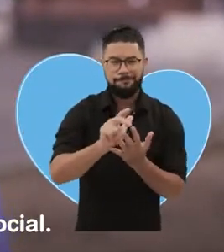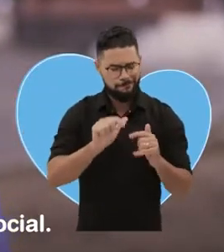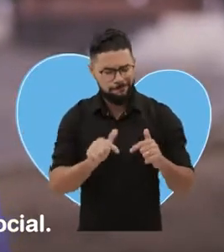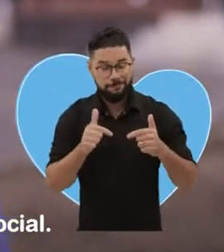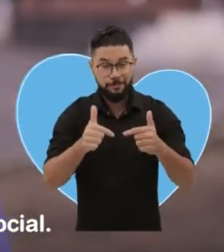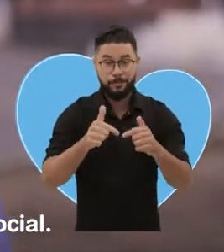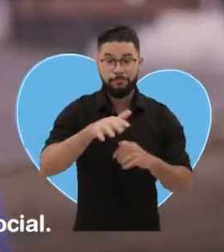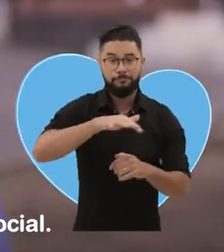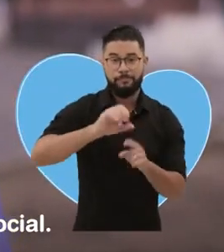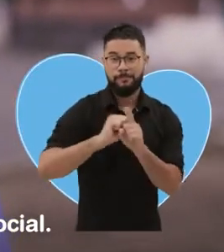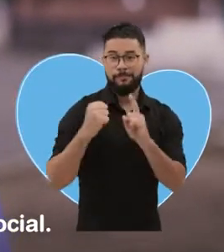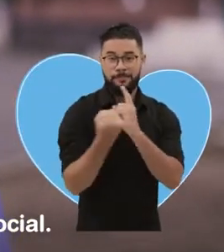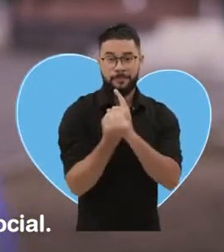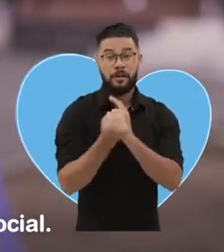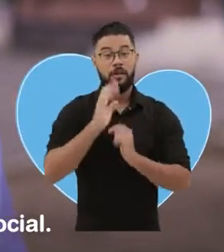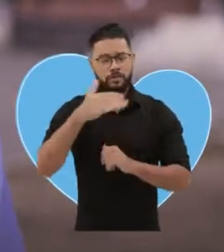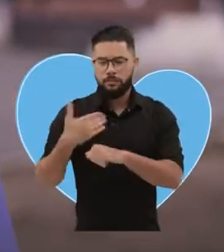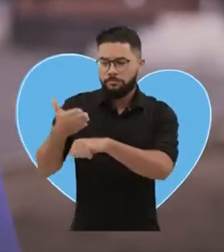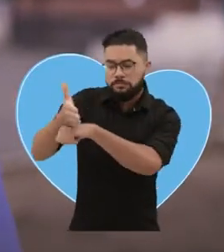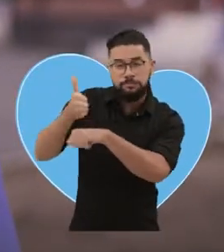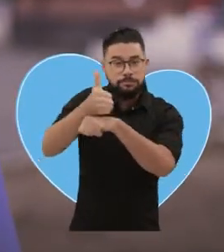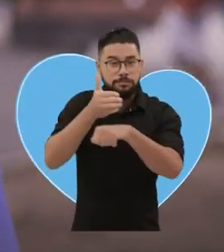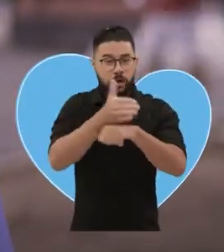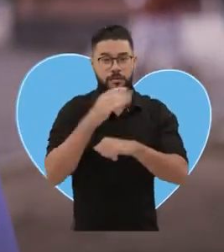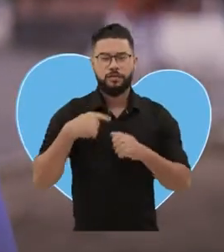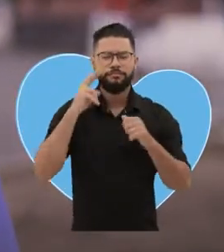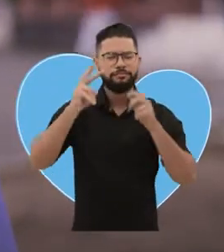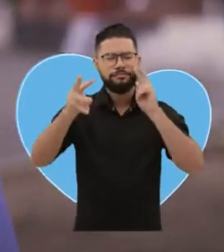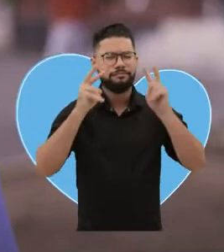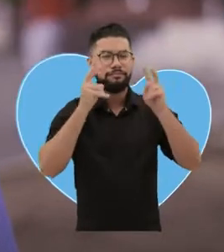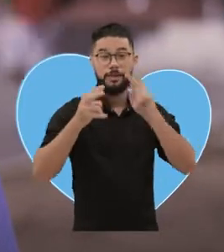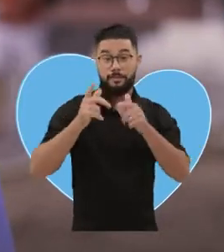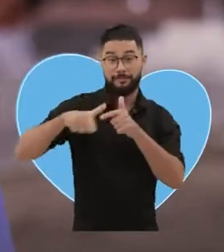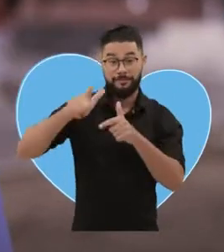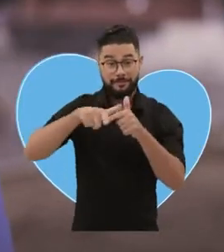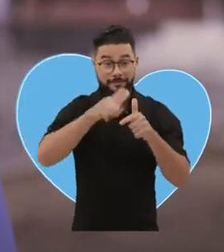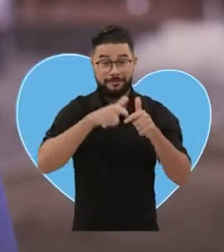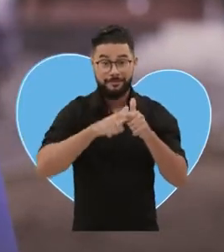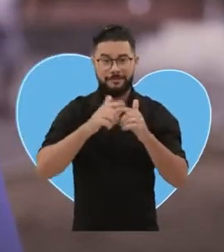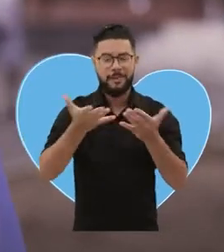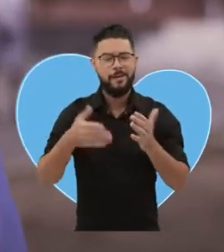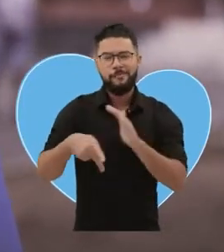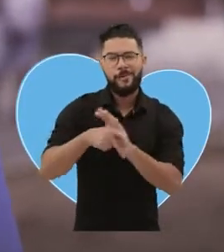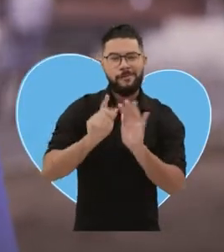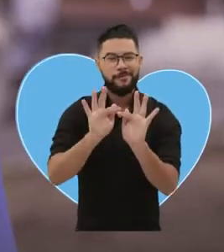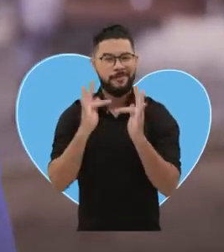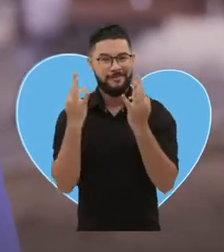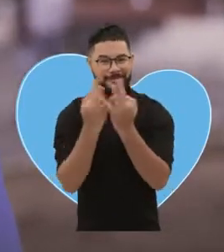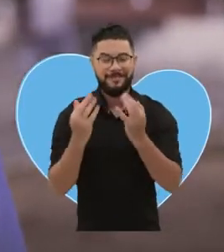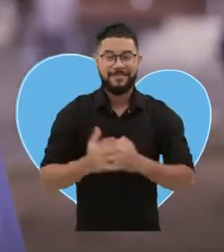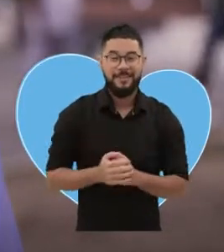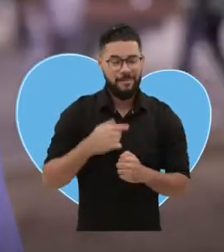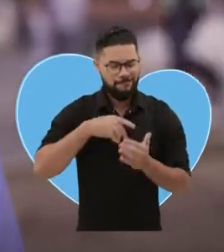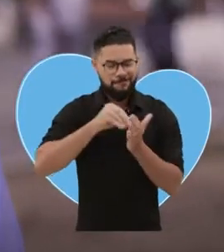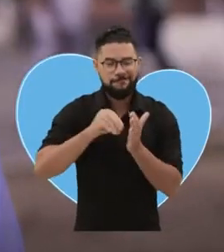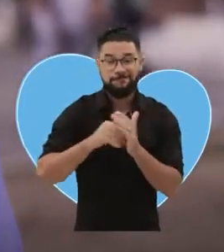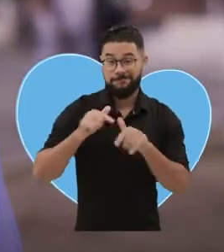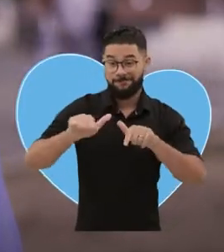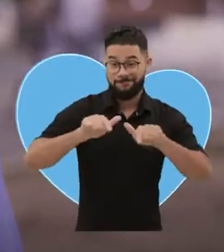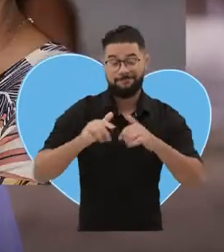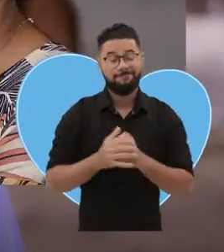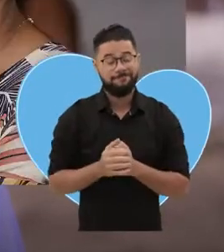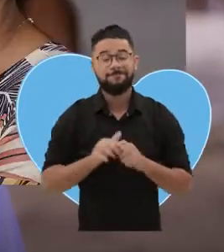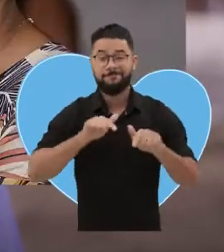desafios na assistência social. Por onde tenho andado, tenho visto os problemas enfrentados por muitas famílias.